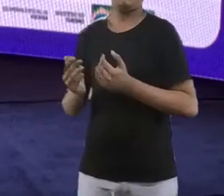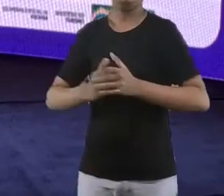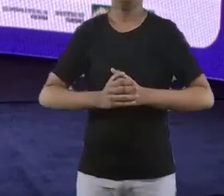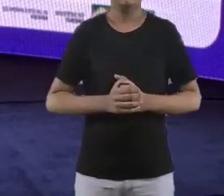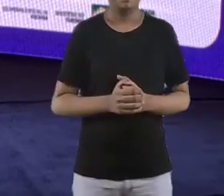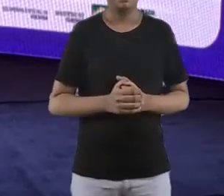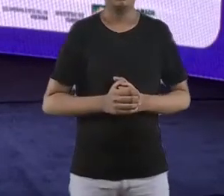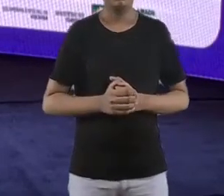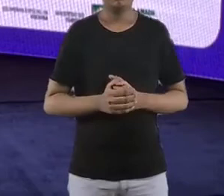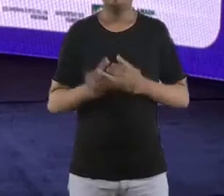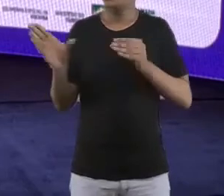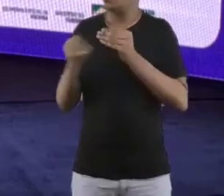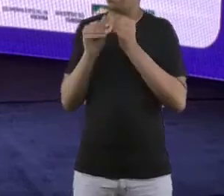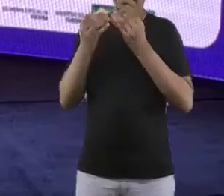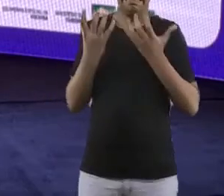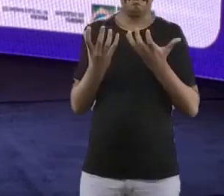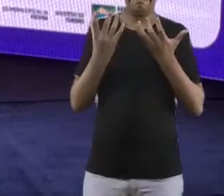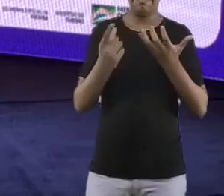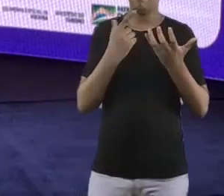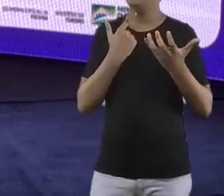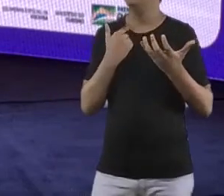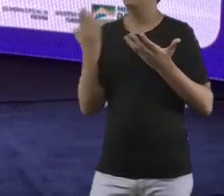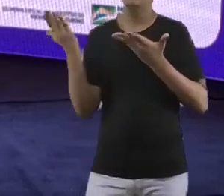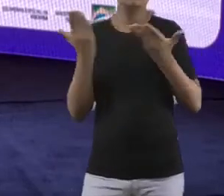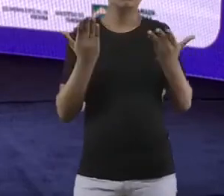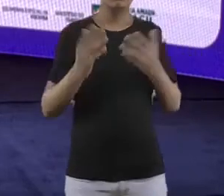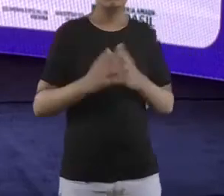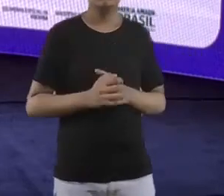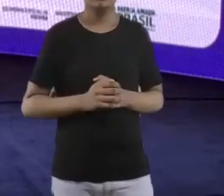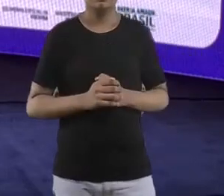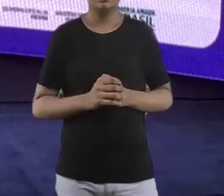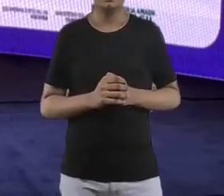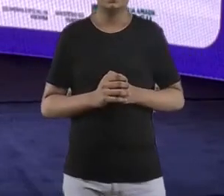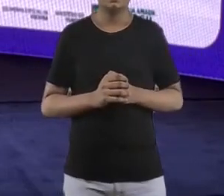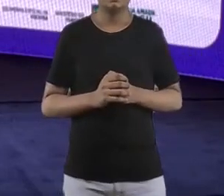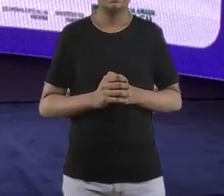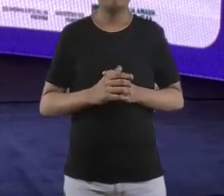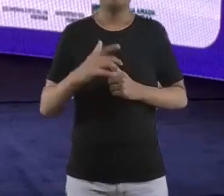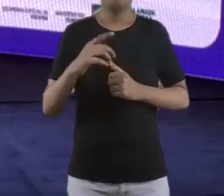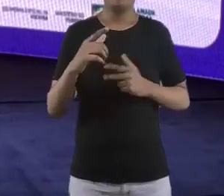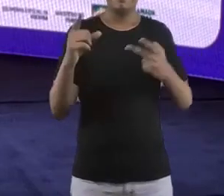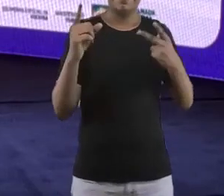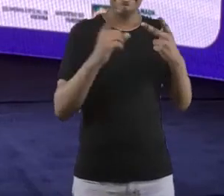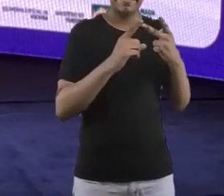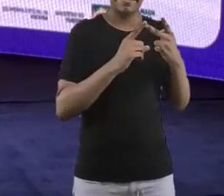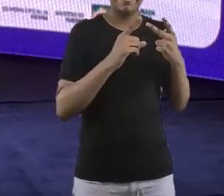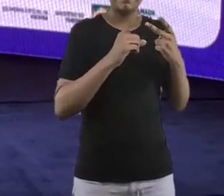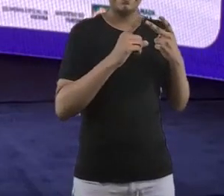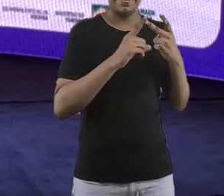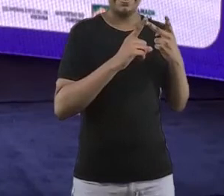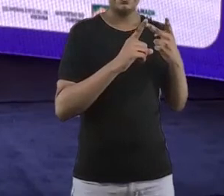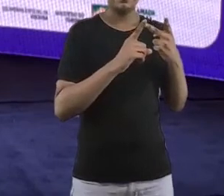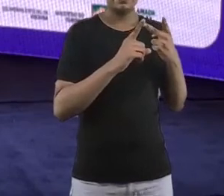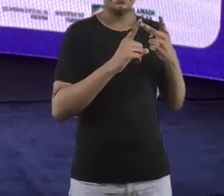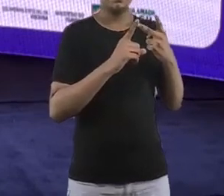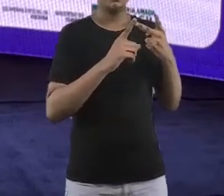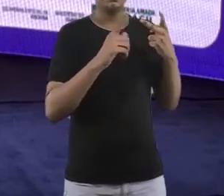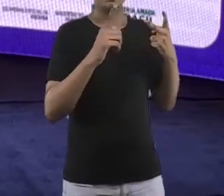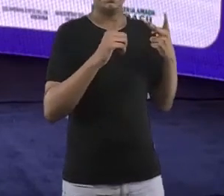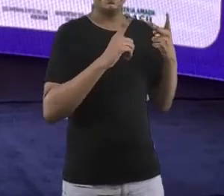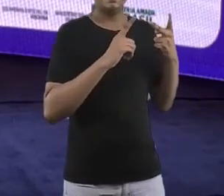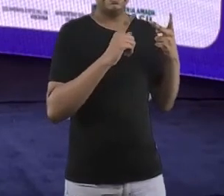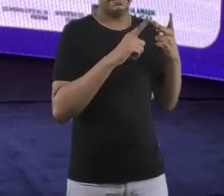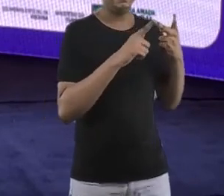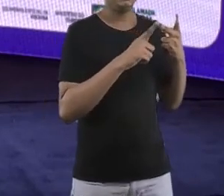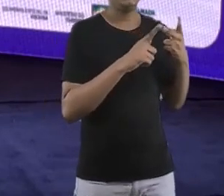Andresa, mas é mais ou menos isso. Tem mais uma pergunta, depois eu tenho algumas perguntas também, fiquei bem curioso. Mas uma